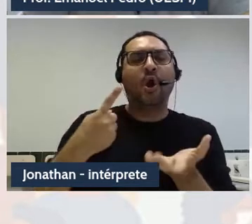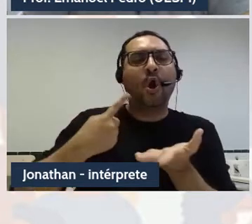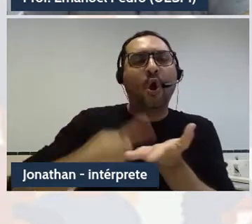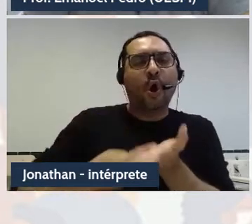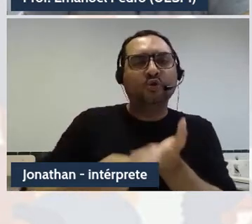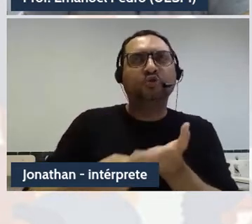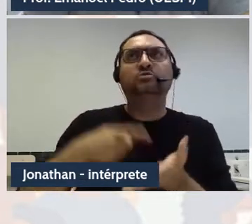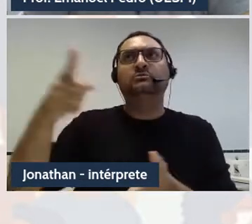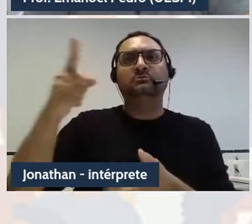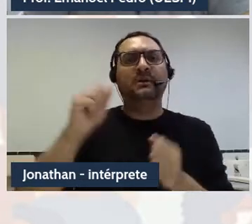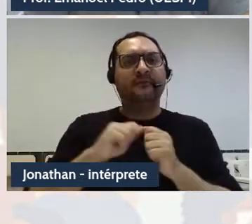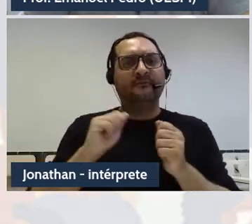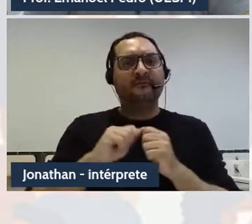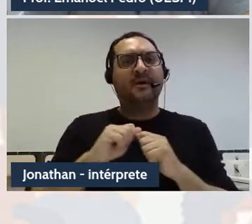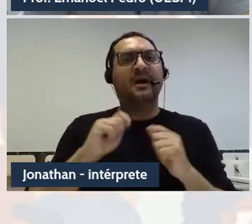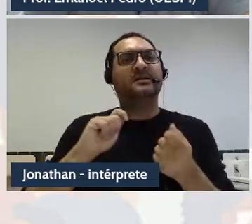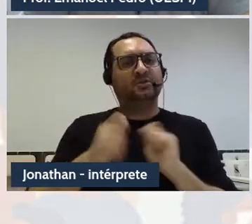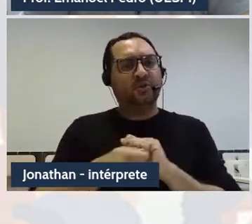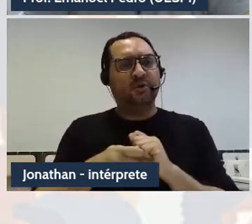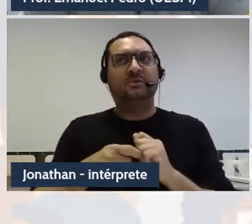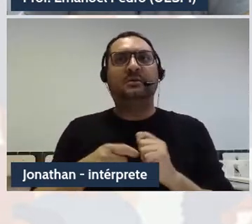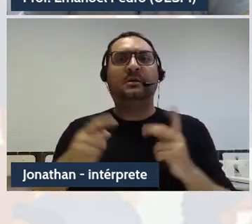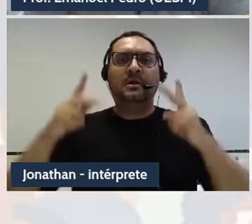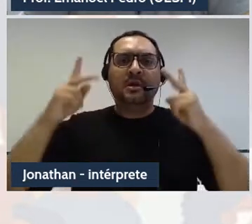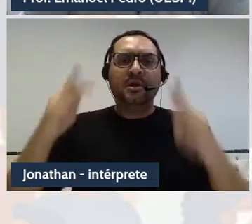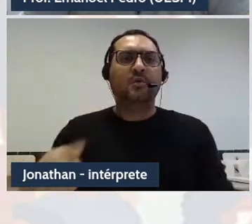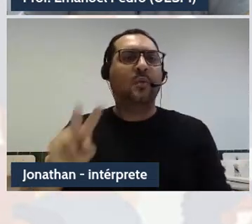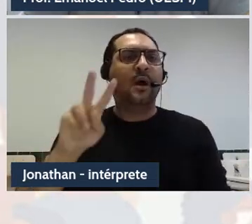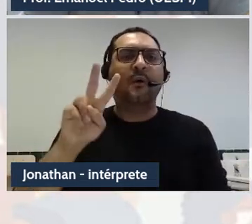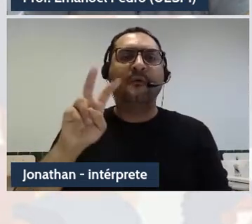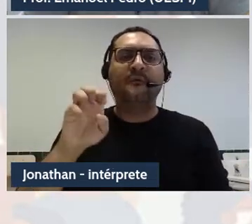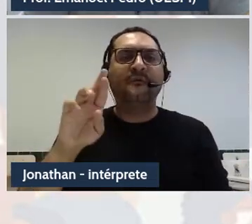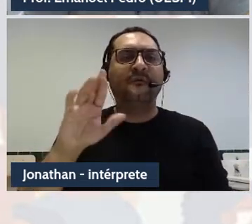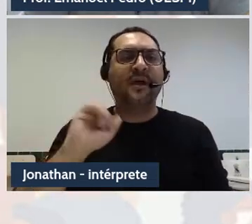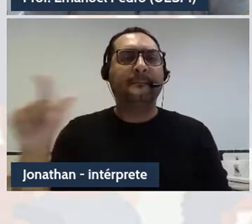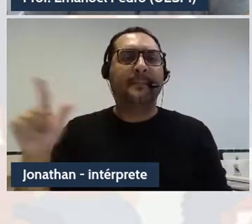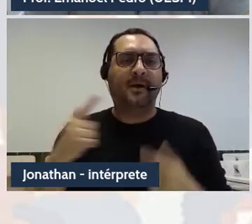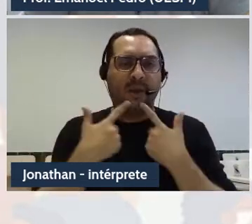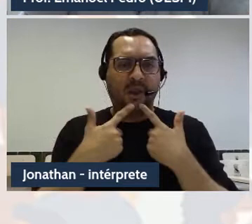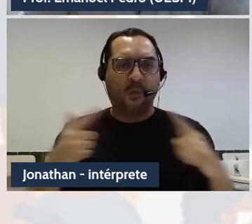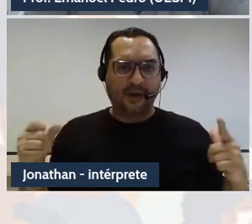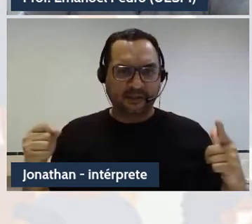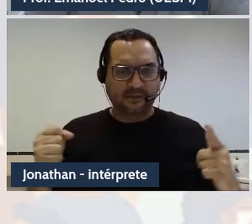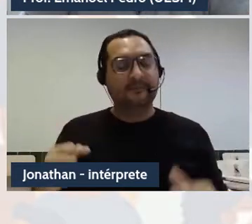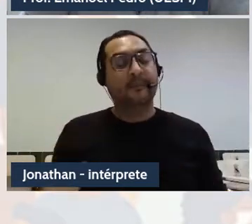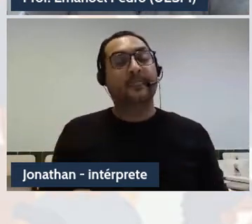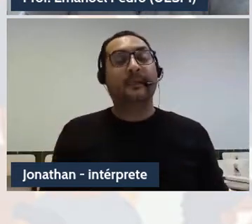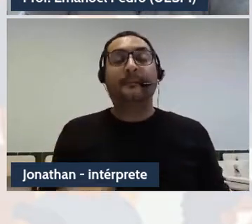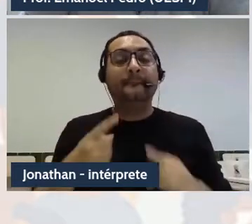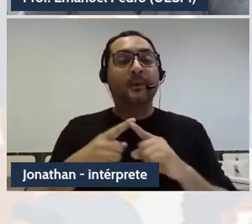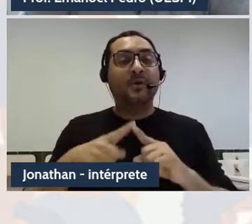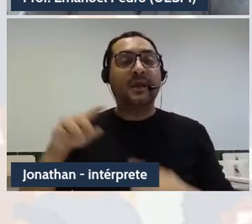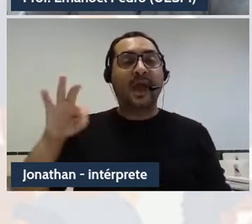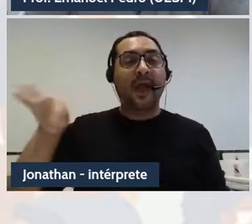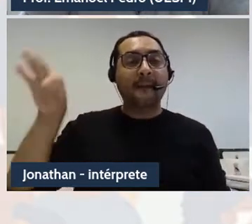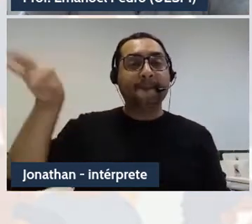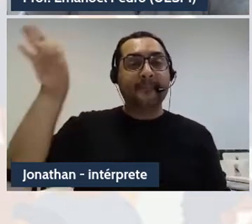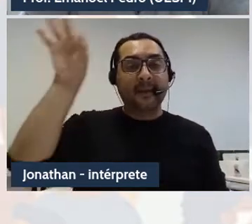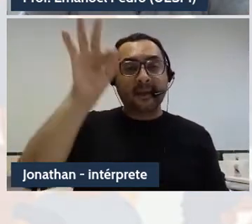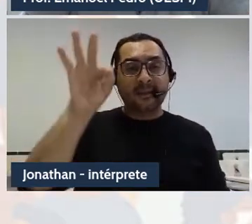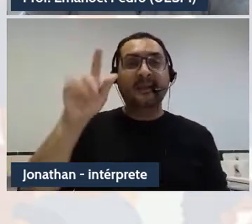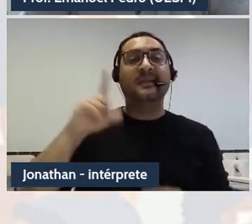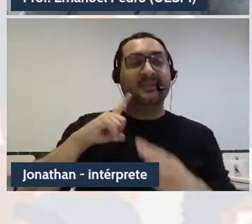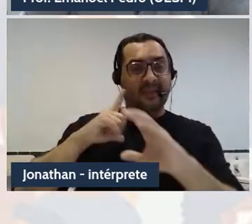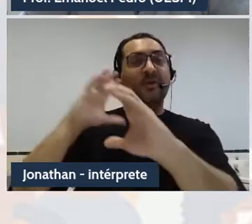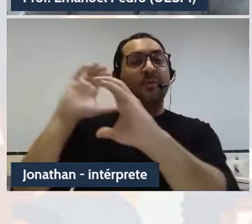melhor caracterizar a linguagem verbal humana no texto do Banveniste e entender por que, no caso das abelhas, existe comunicação, mas